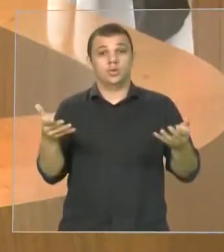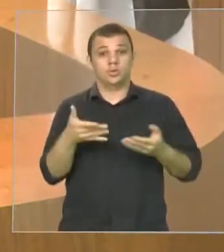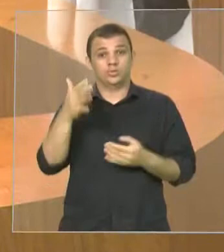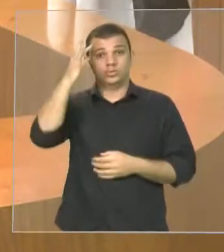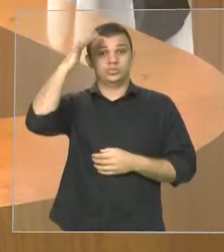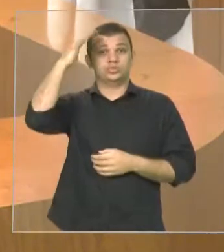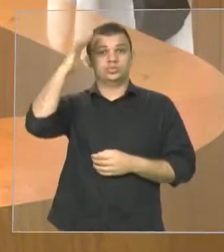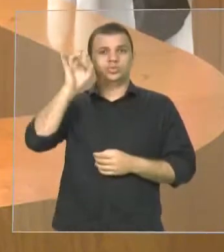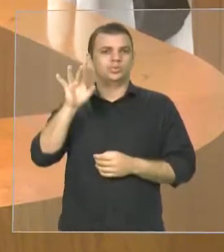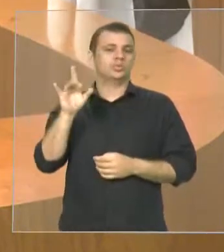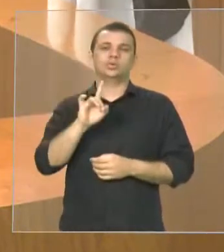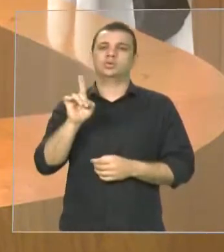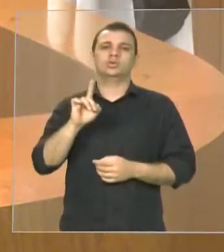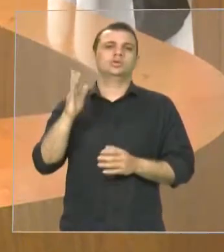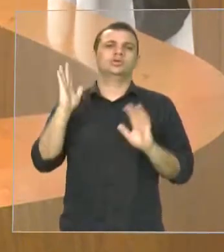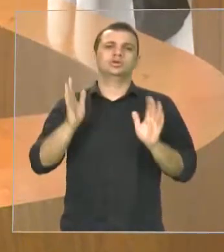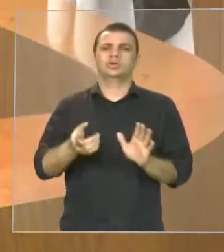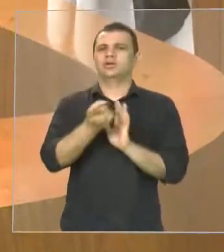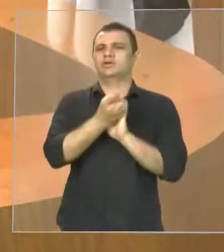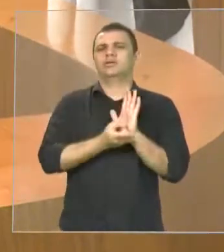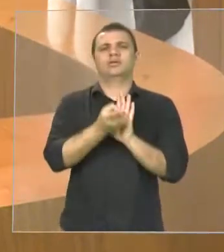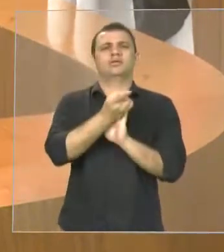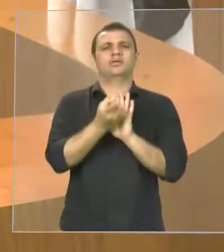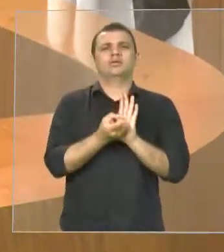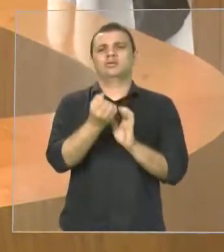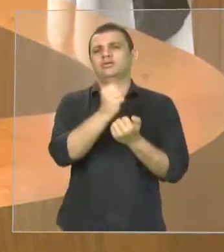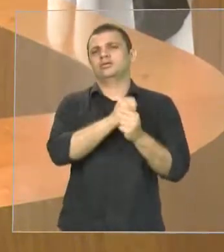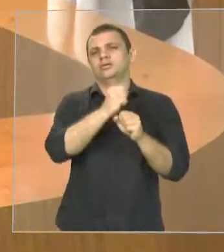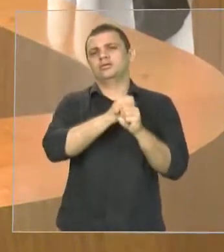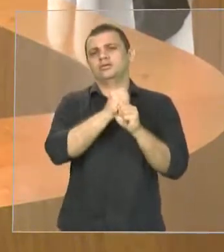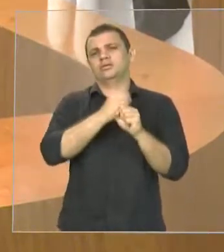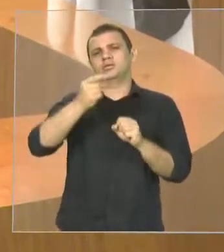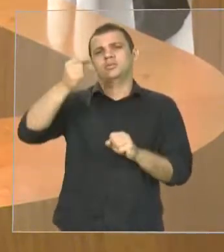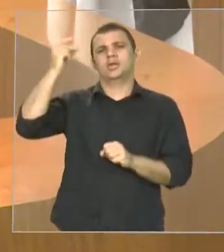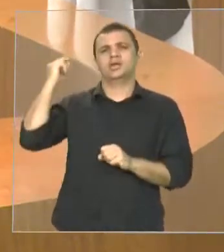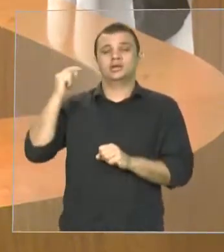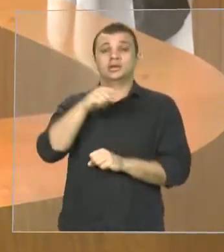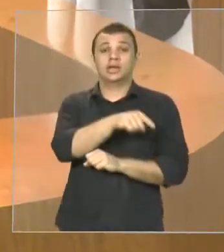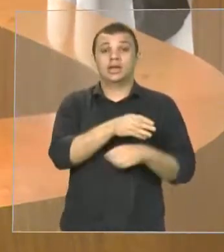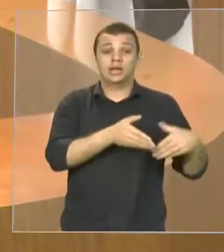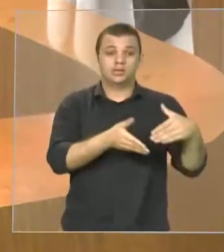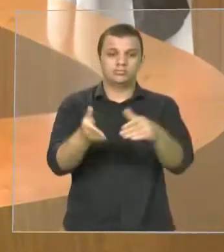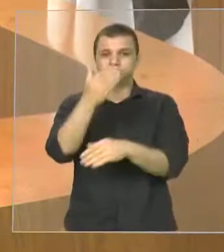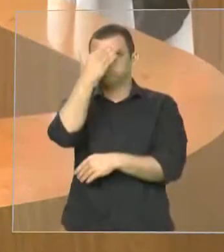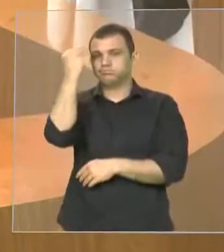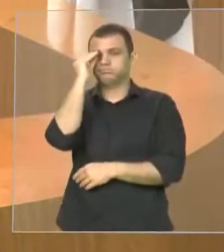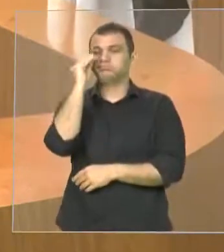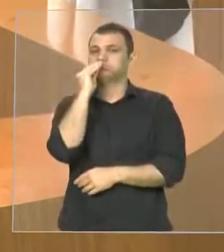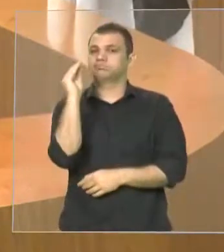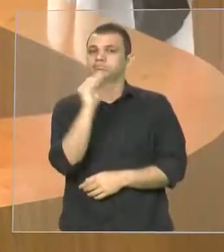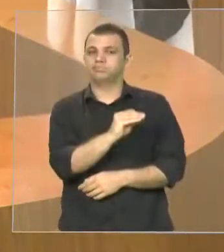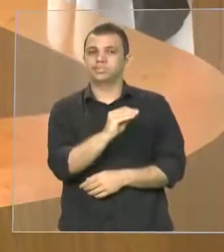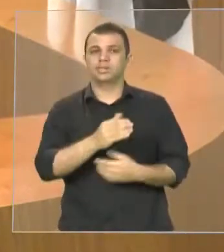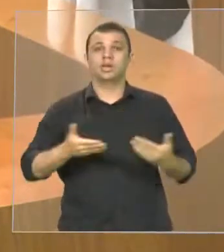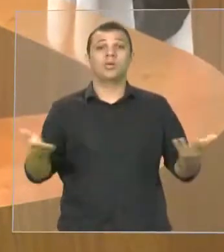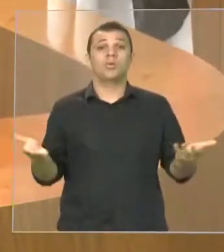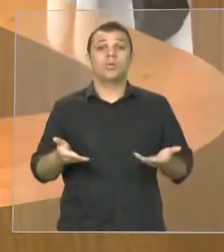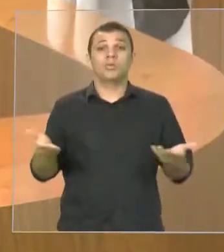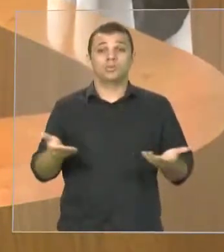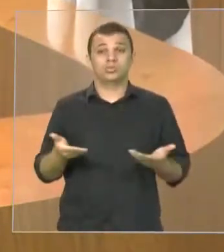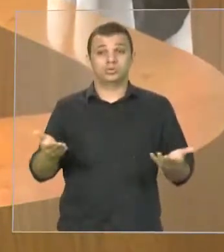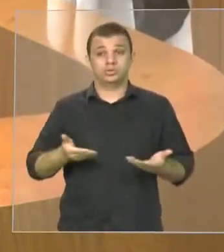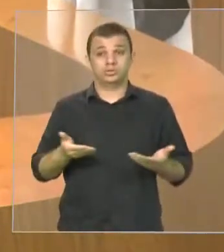décadas, há mais de dez anos que essa estrada foi esquecida e encontra-se hoje num